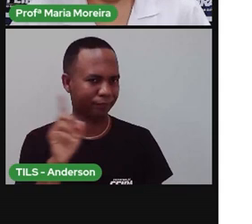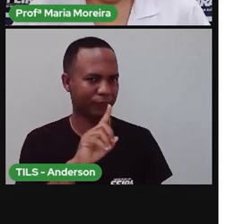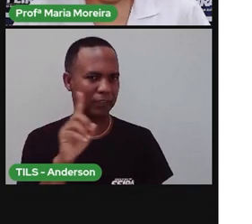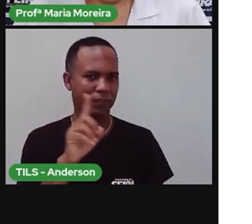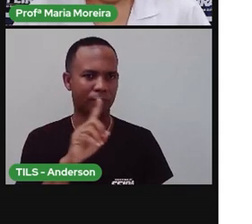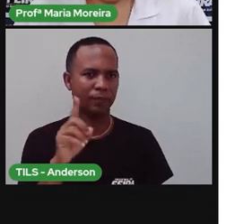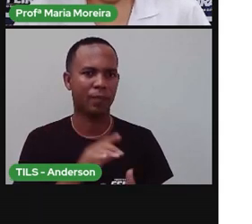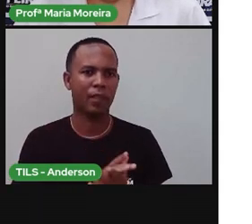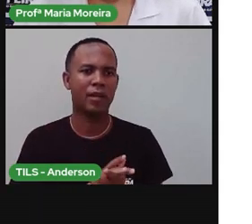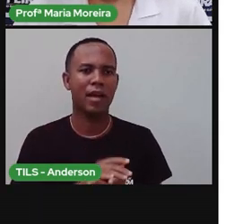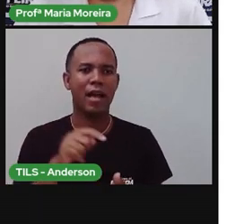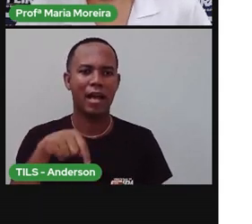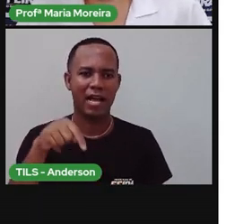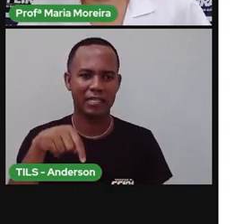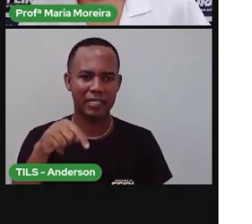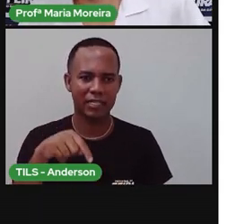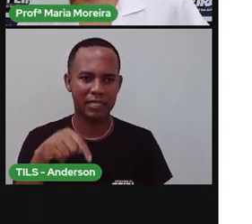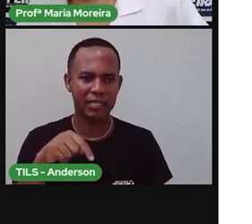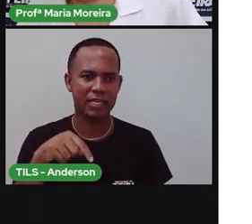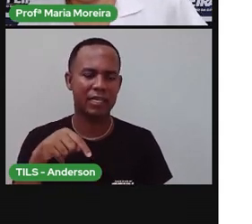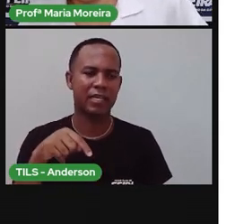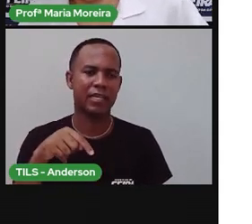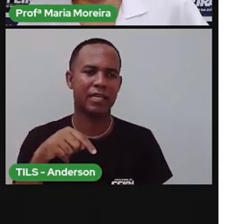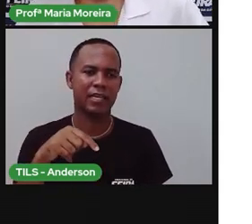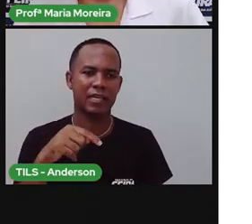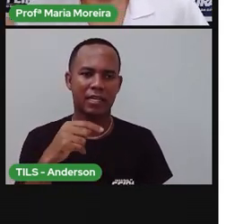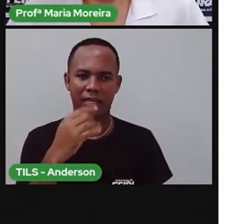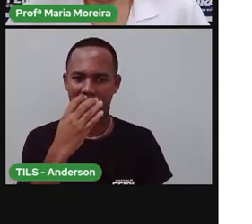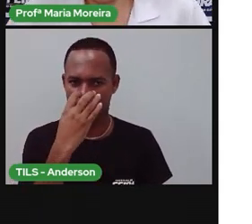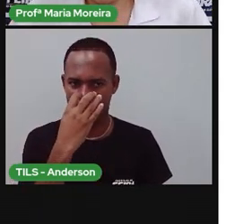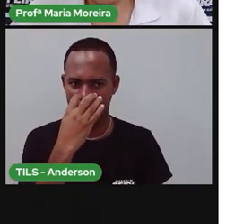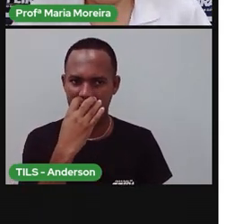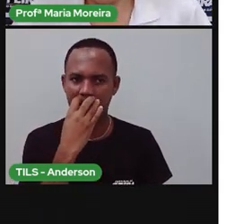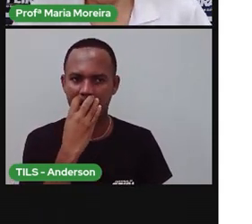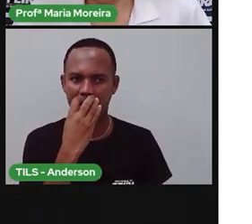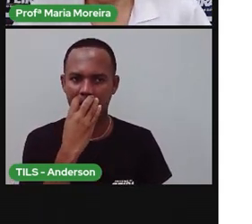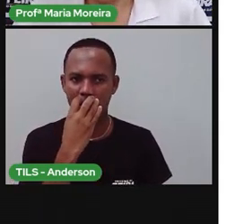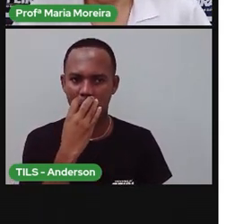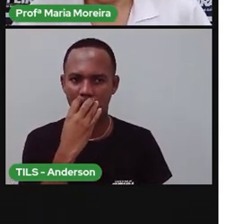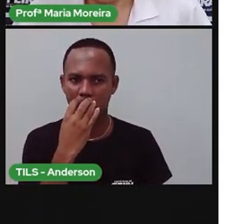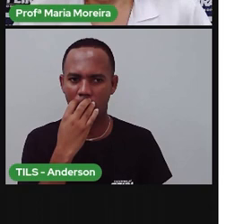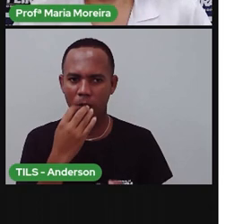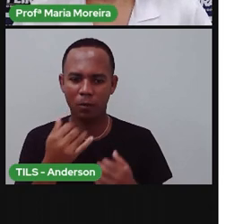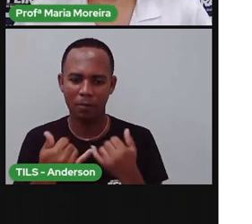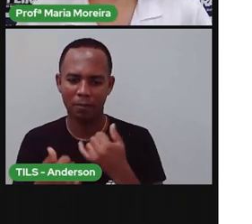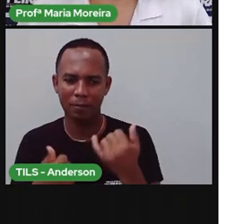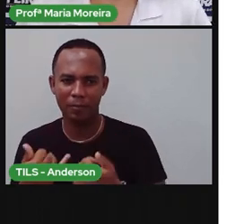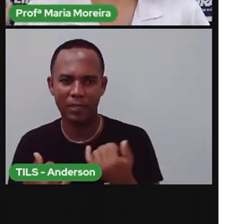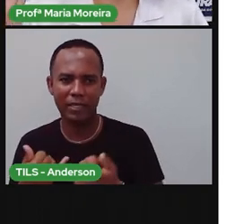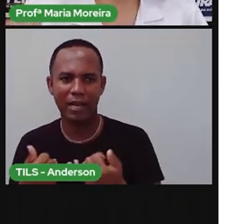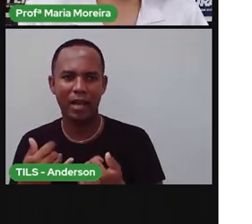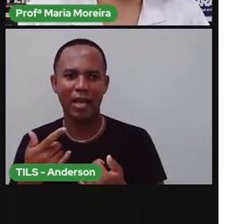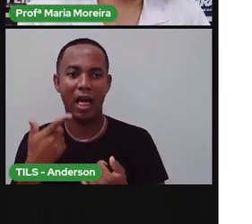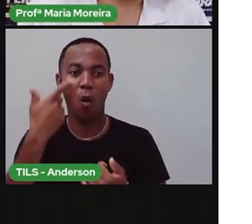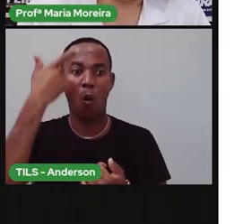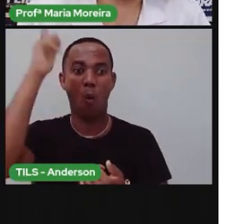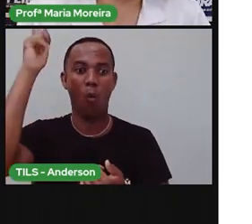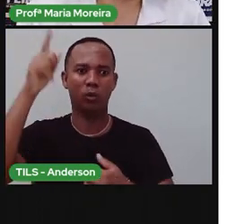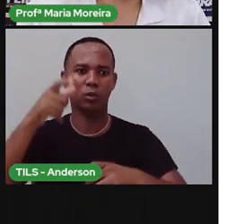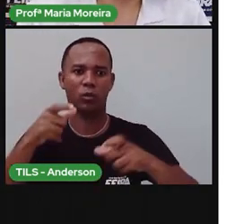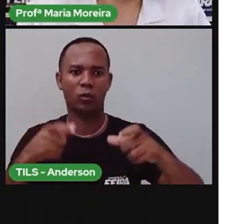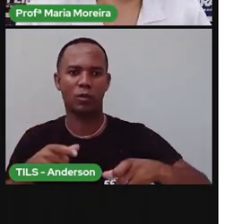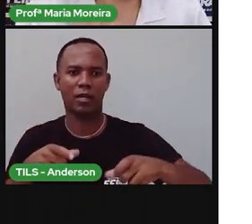o cachorro, é um animal doméstico. Em outras culturas, não vai ser. Em outras culturas, é comum comer